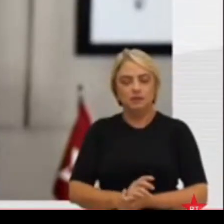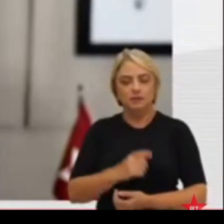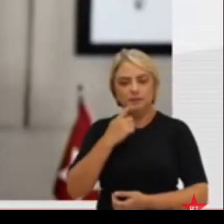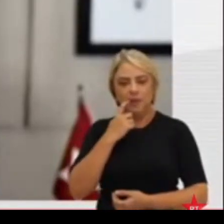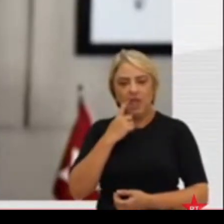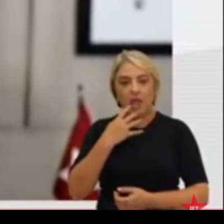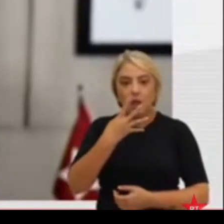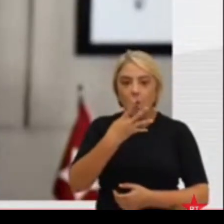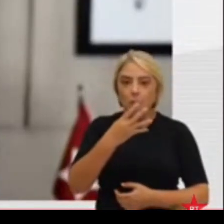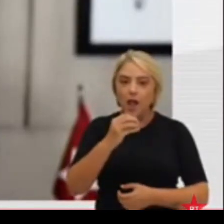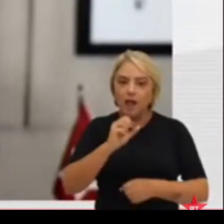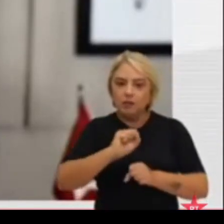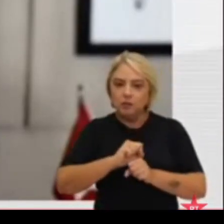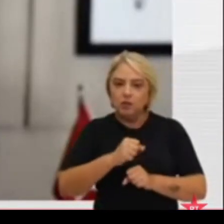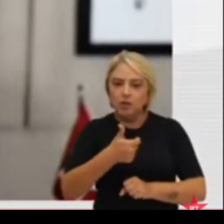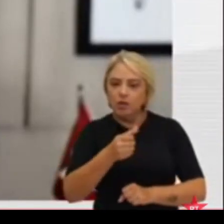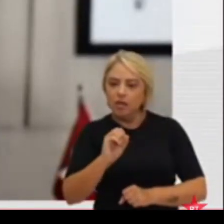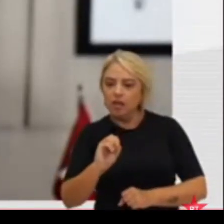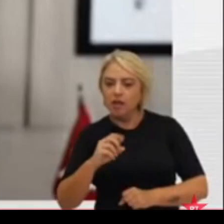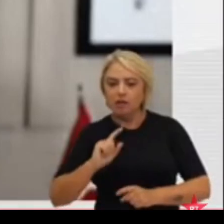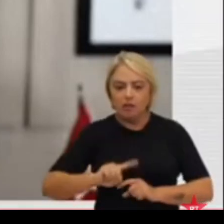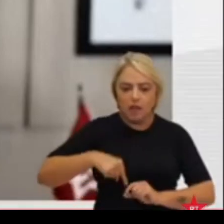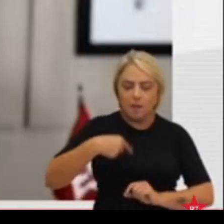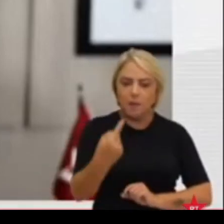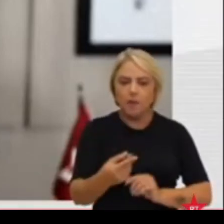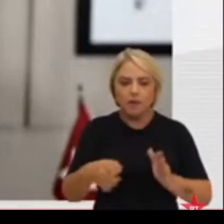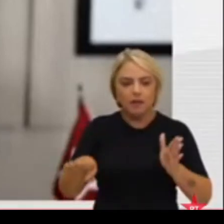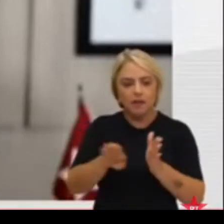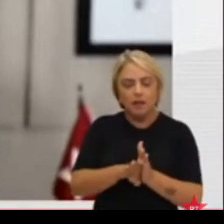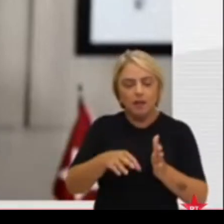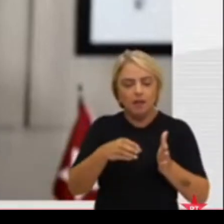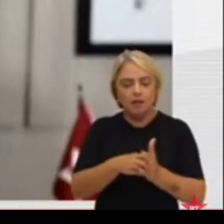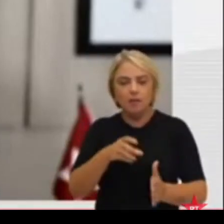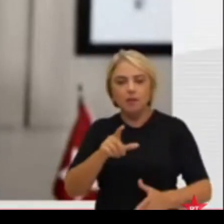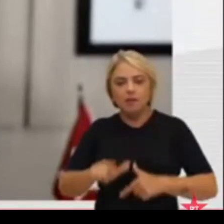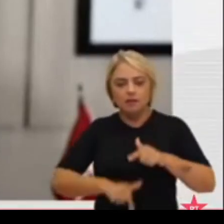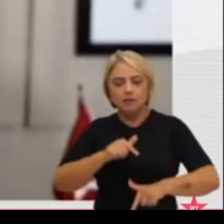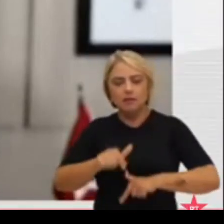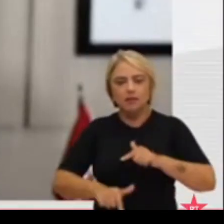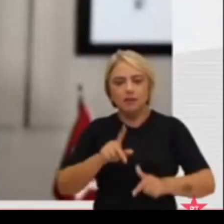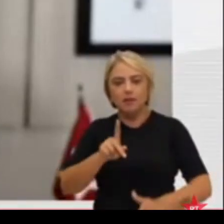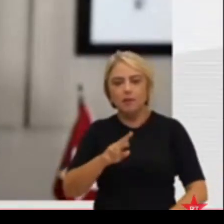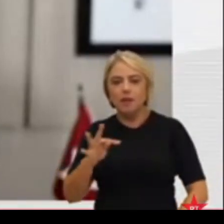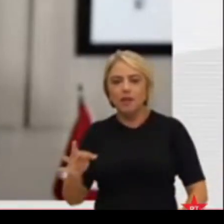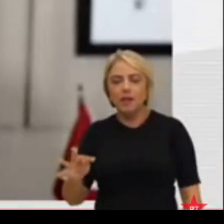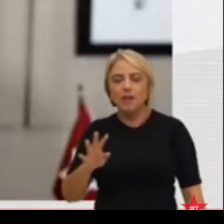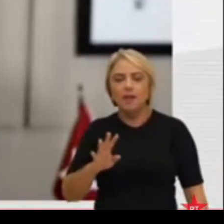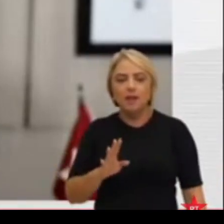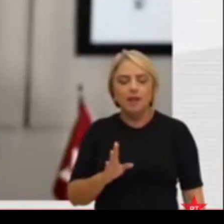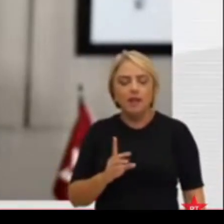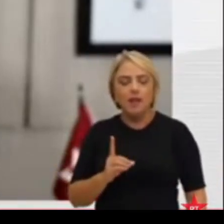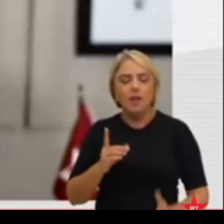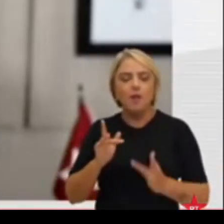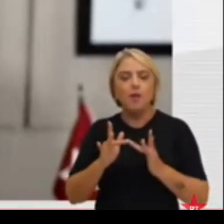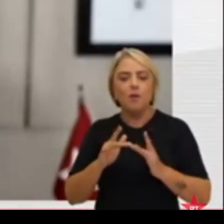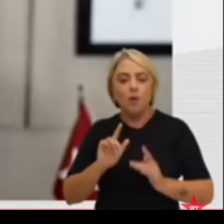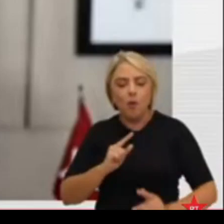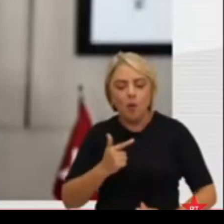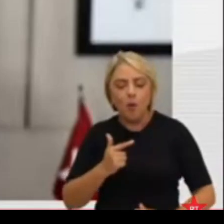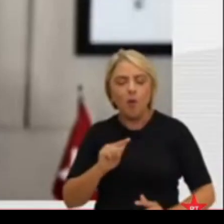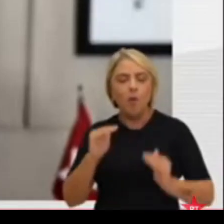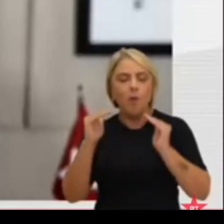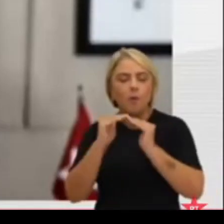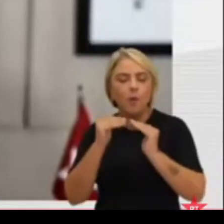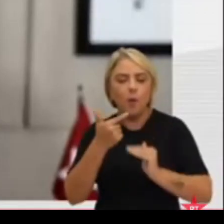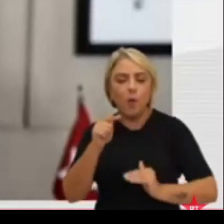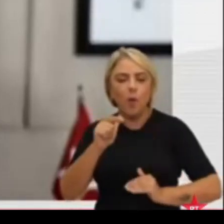décadas depois, sua chegada ao Partido dos Trabalhadores coincide com outra luta histórica.